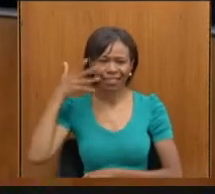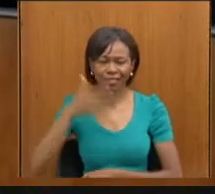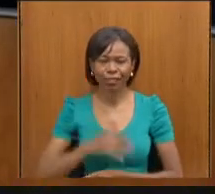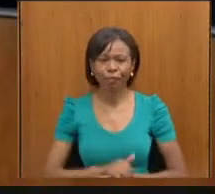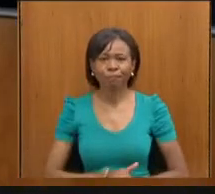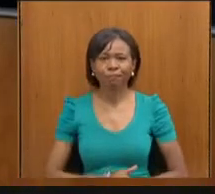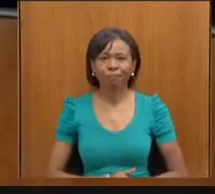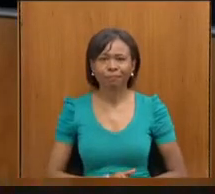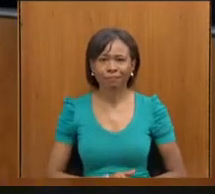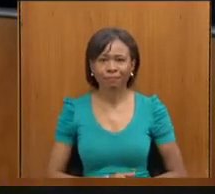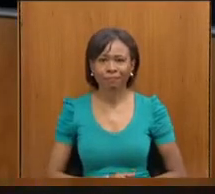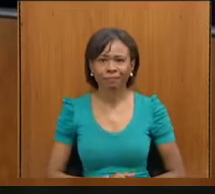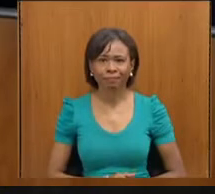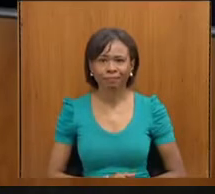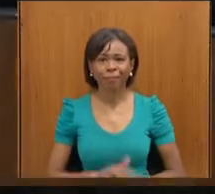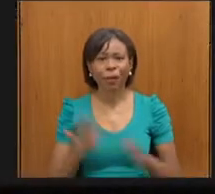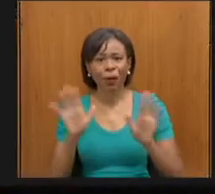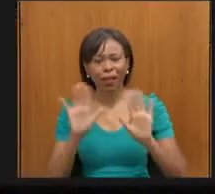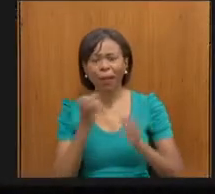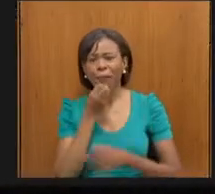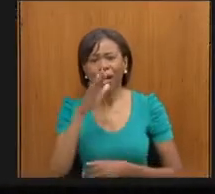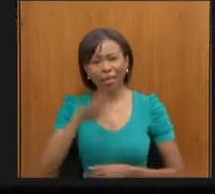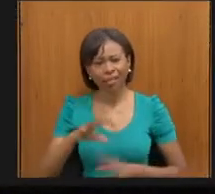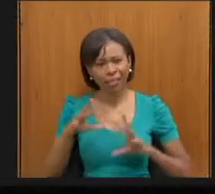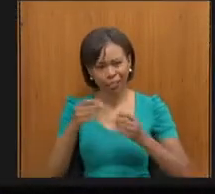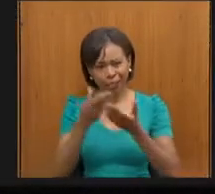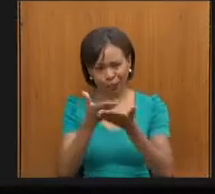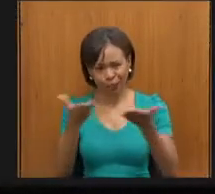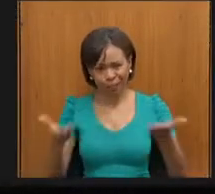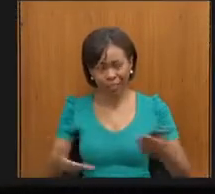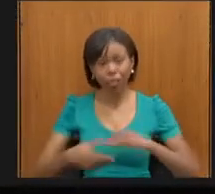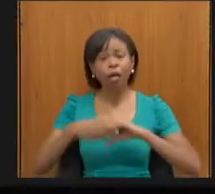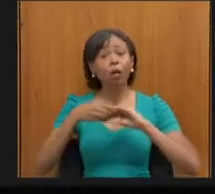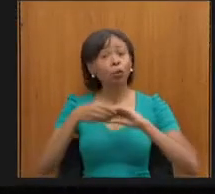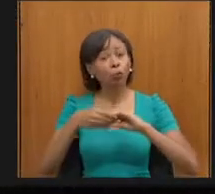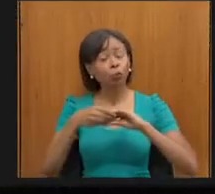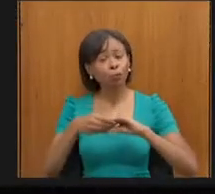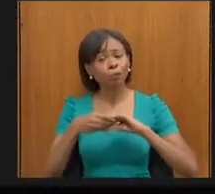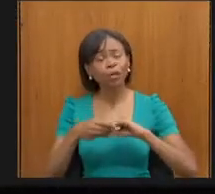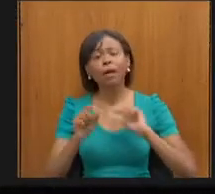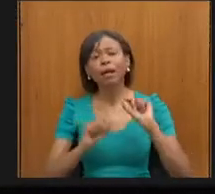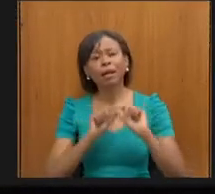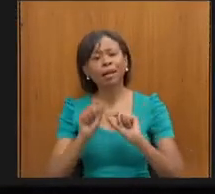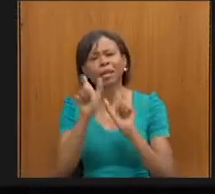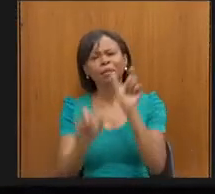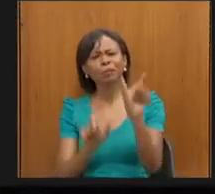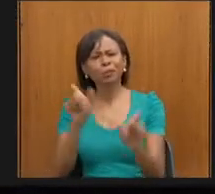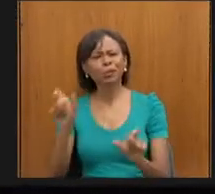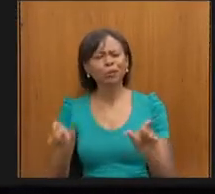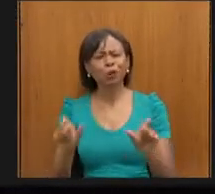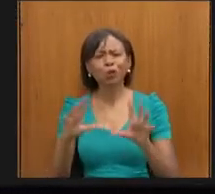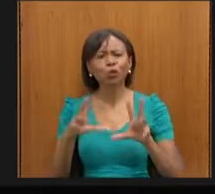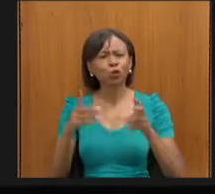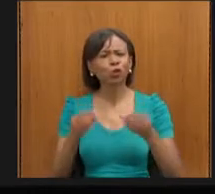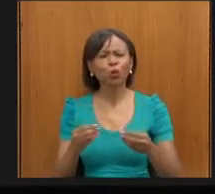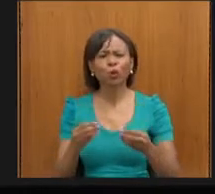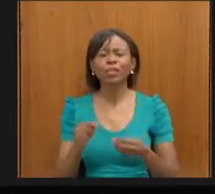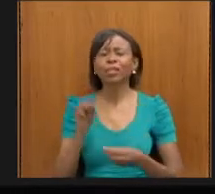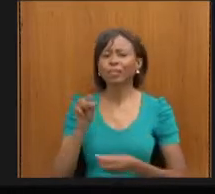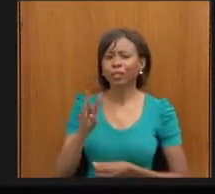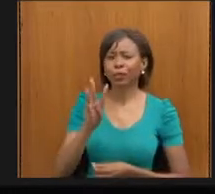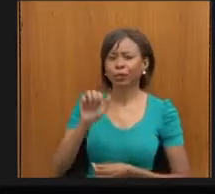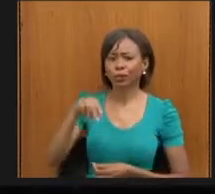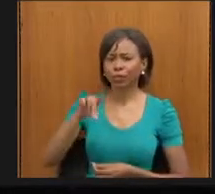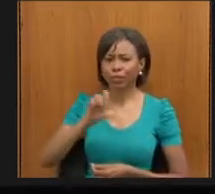Olá, boa tarde a todos, gostaria de cumprimentar a todos na presença do deputado Wendel.